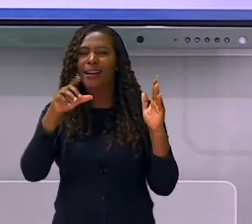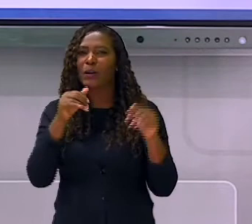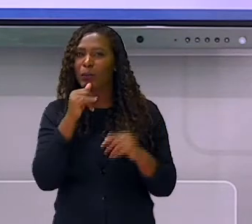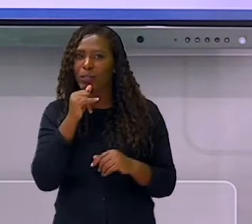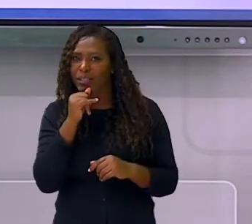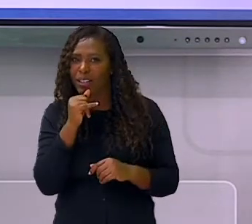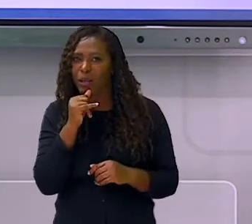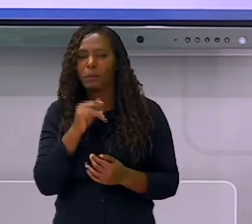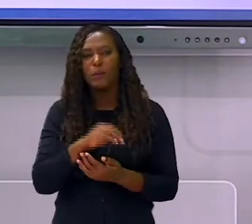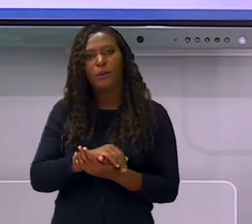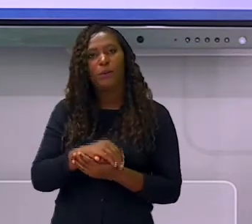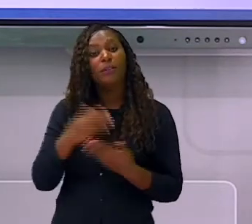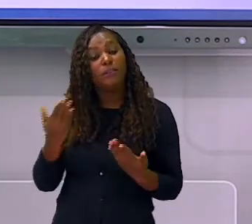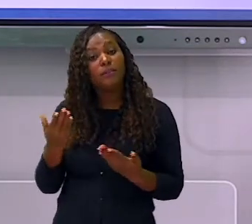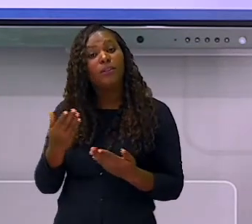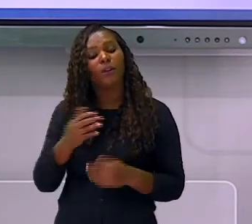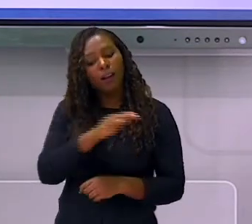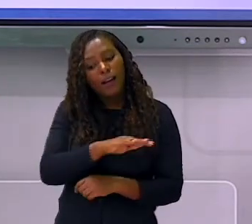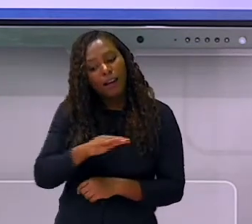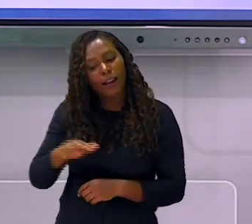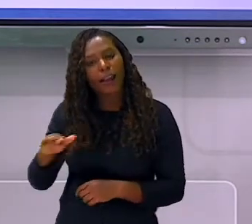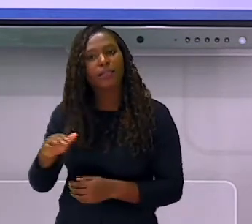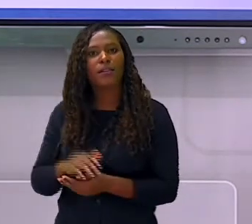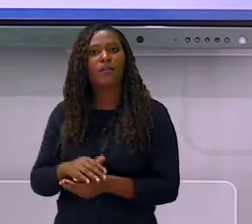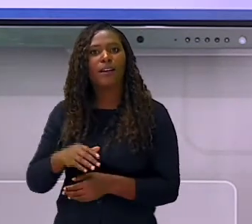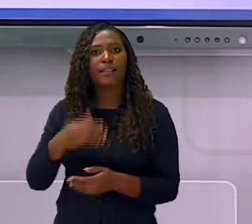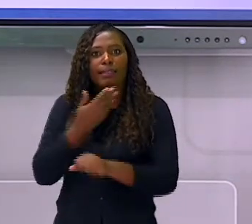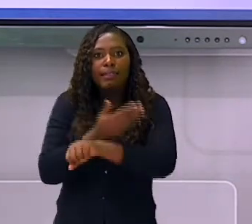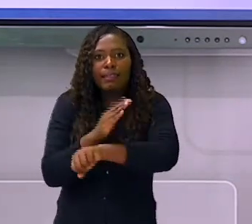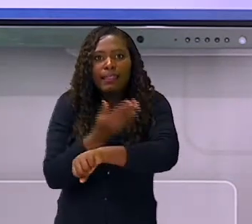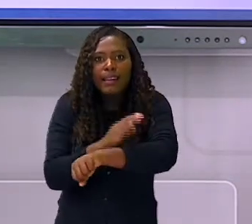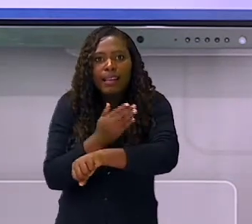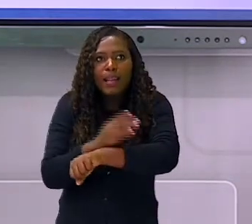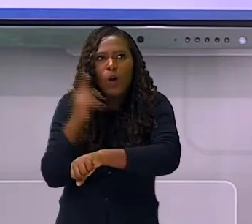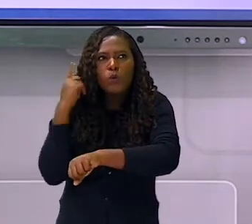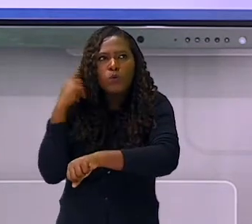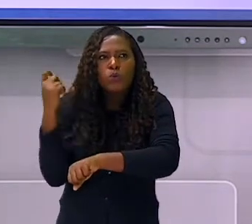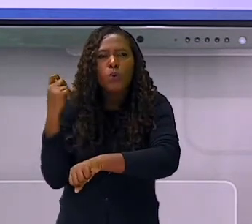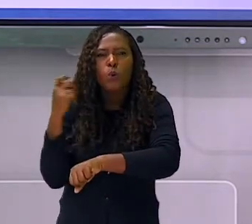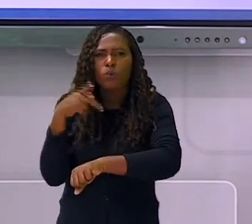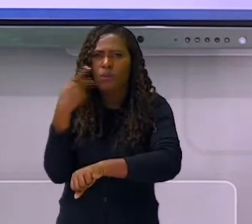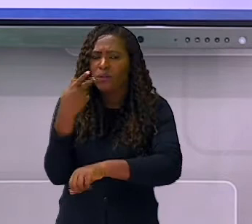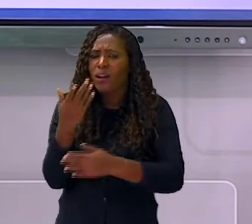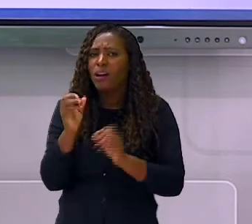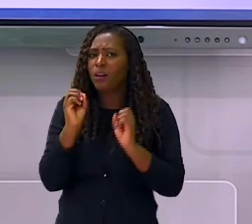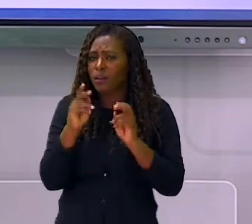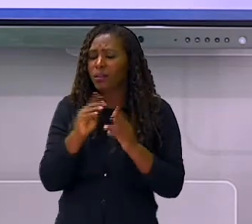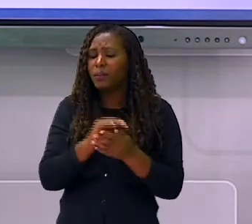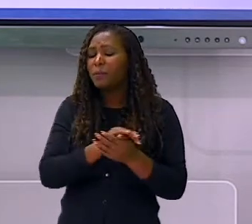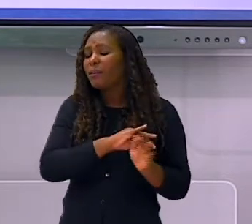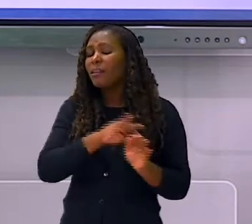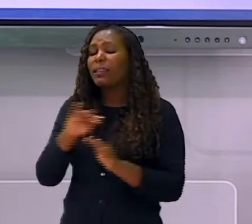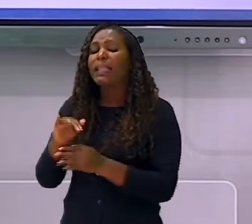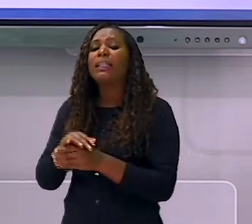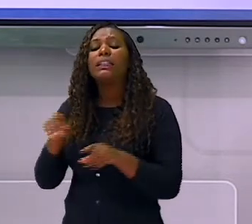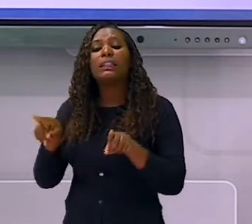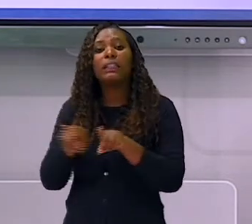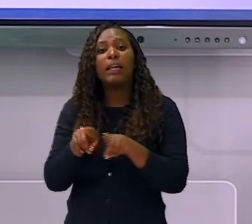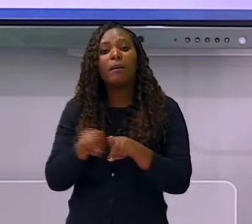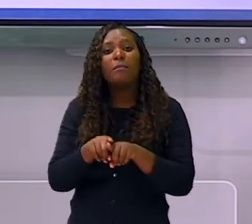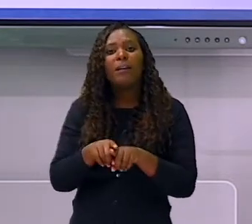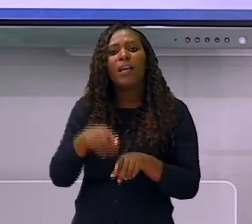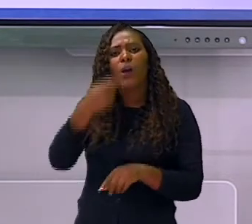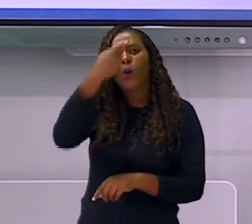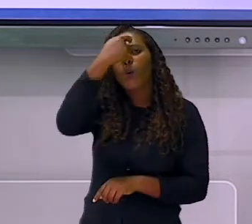As trocas que ele faz para que ele treine esse som da fala. Trabalhe com ele a consciência silábica.